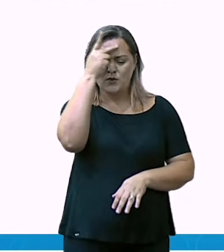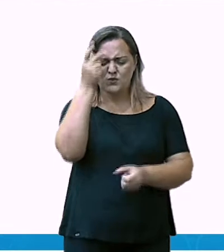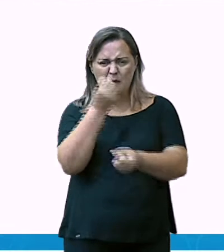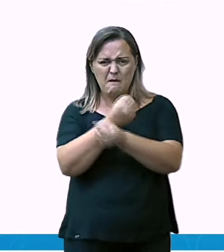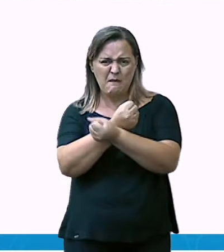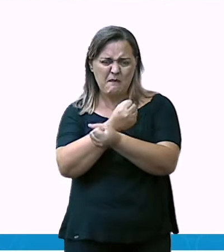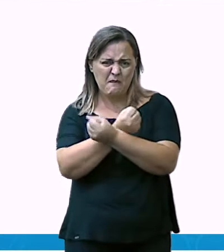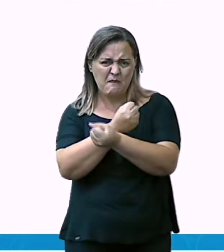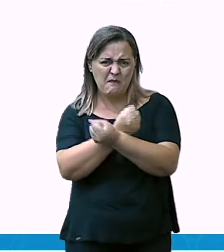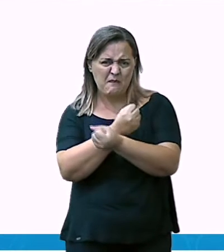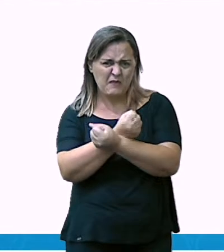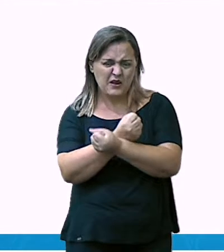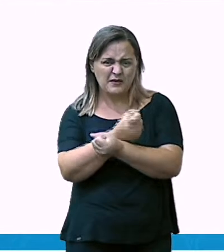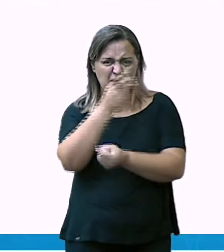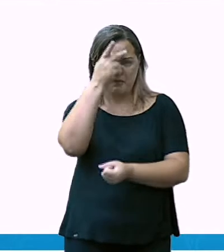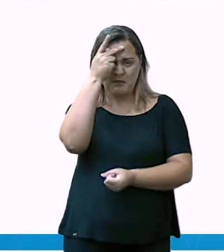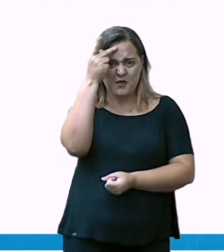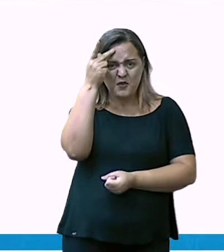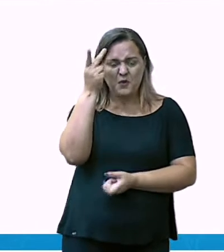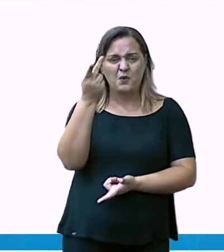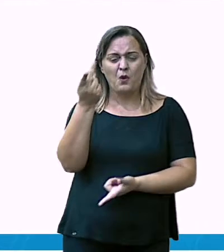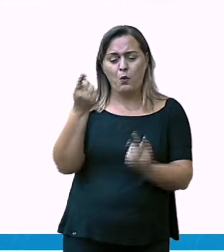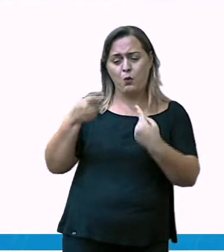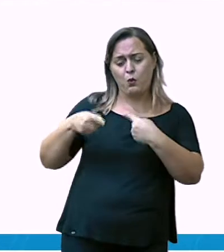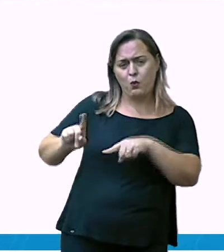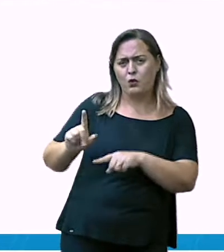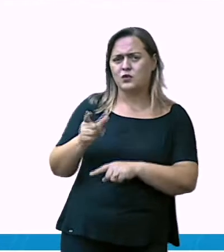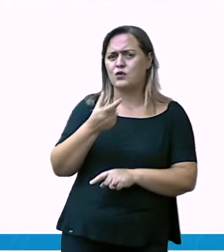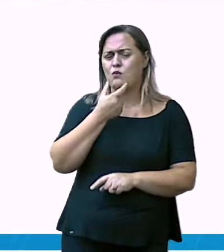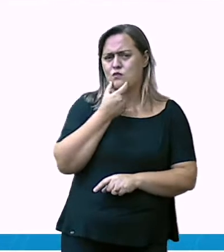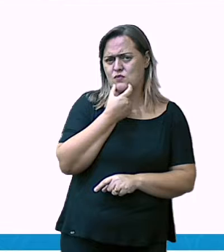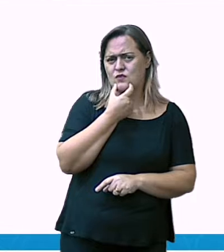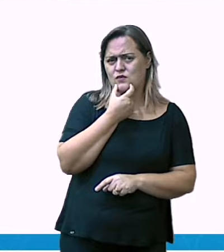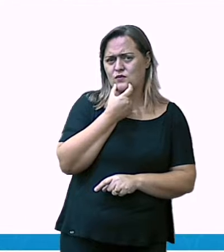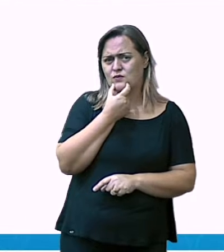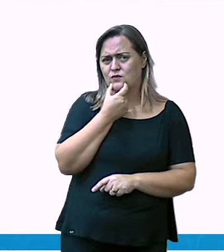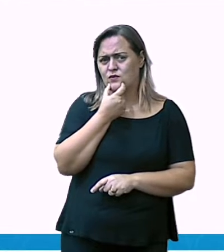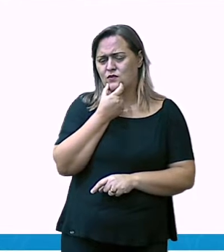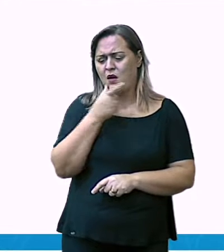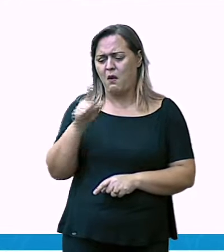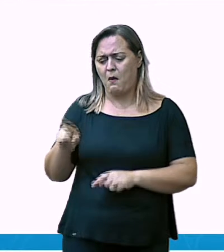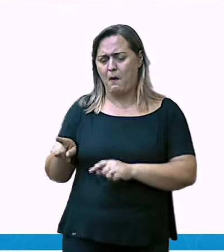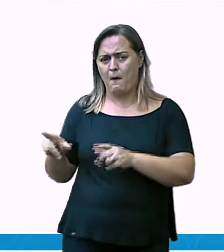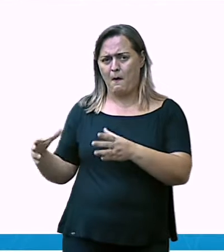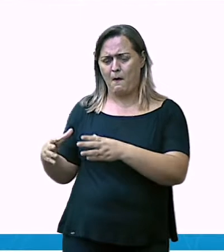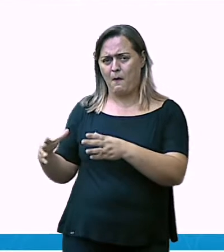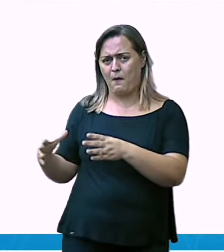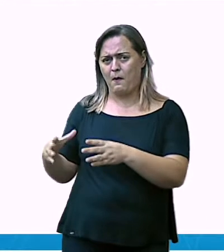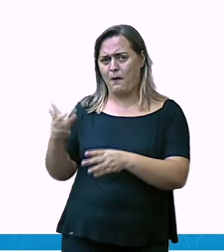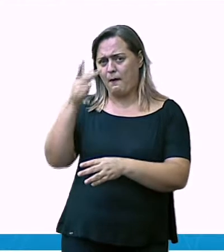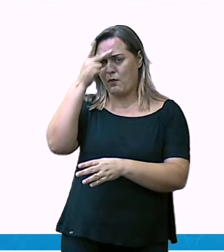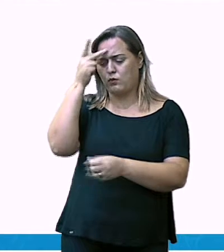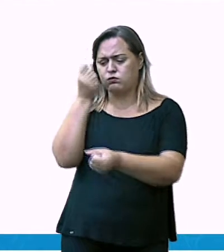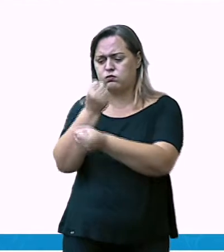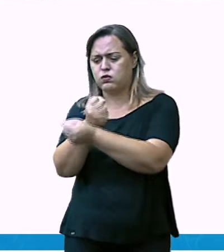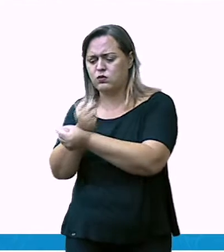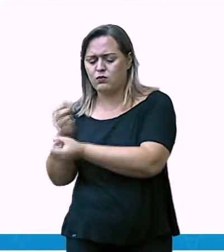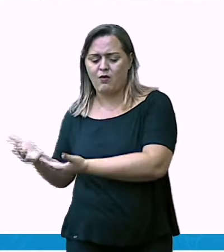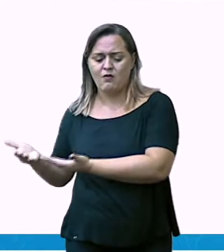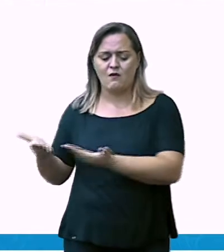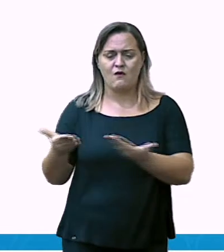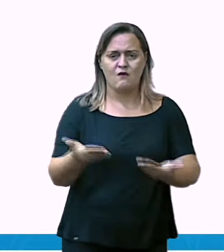opositores irlandeses, foram levados para o país, para a Austrália,